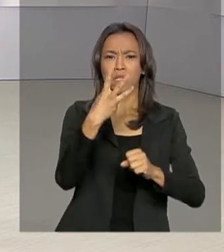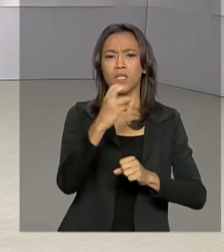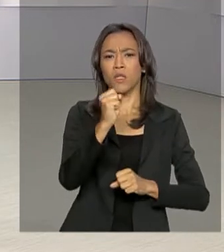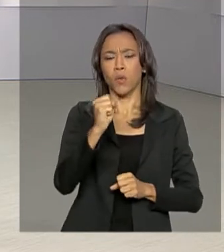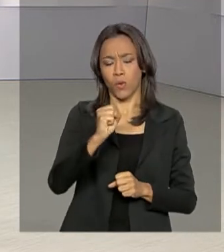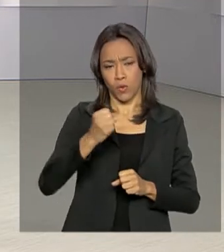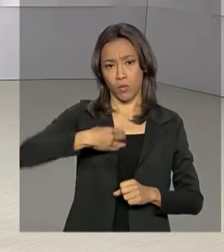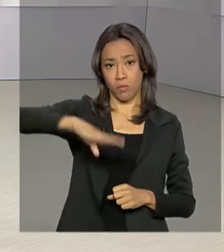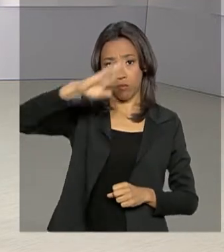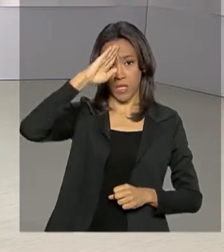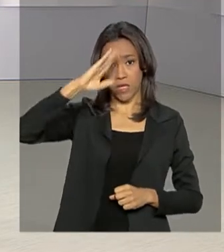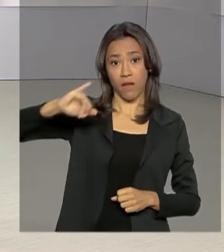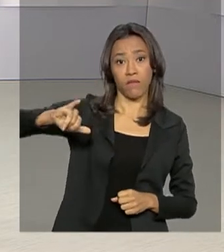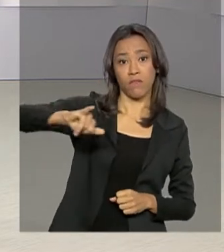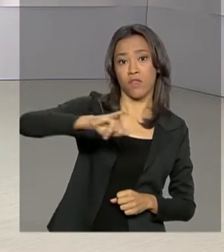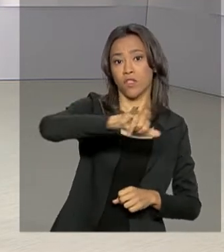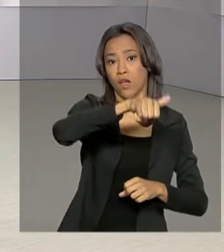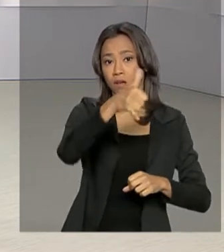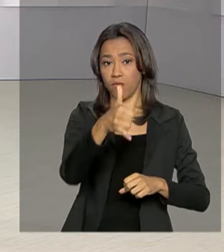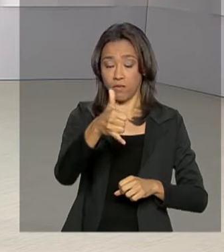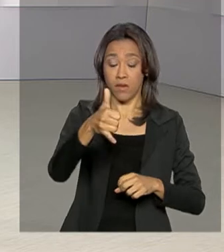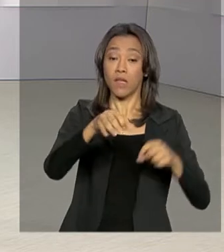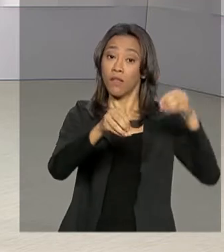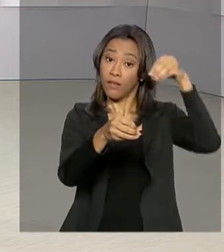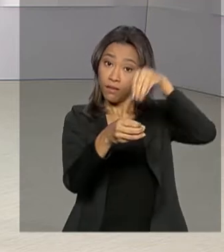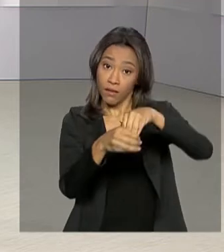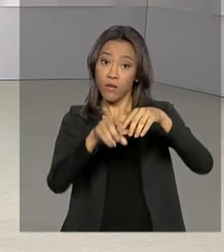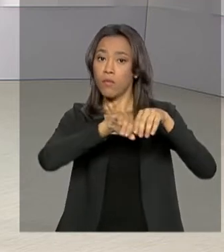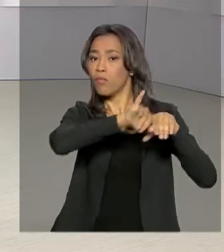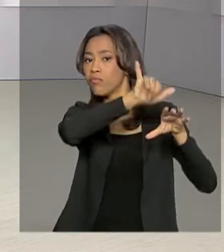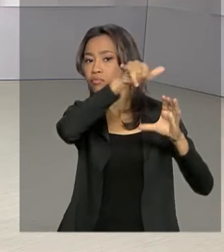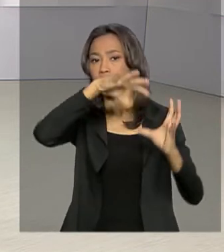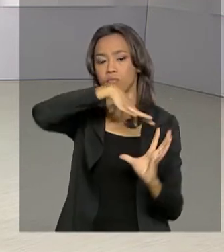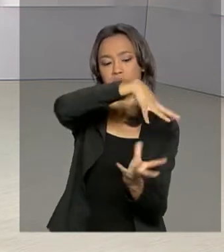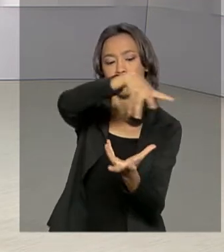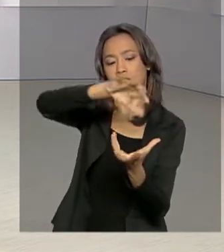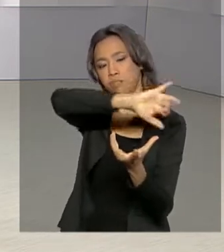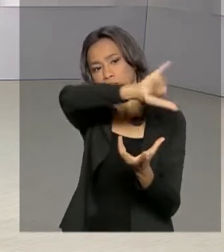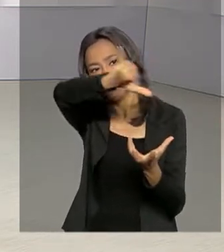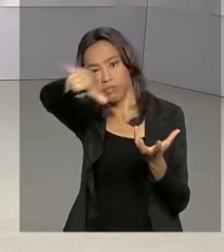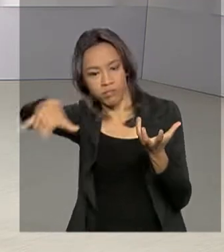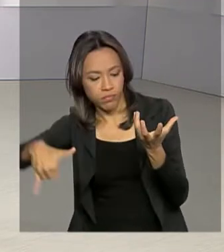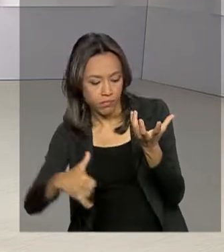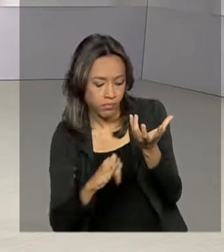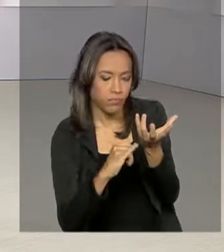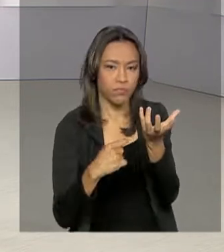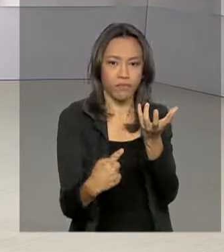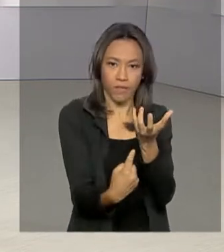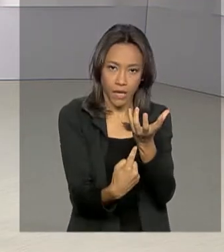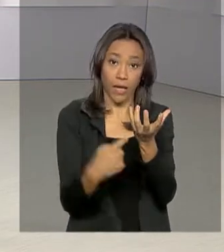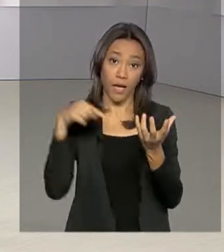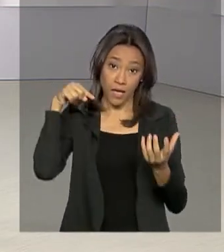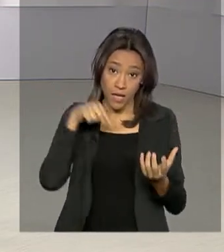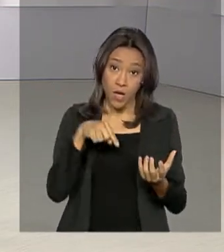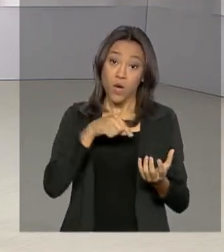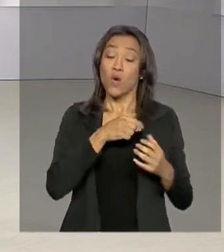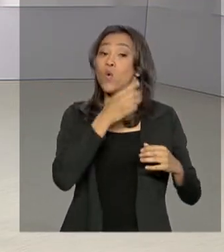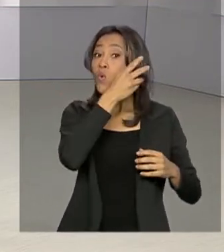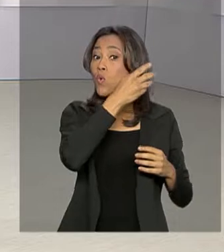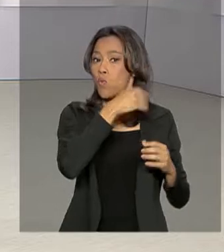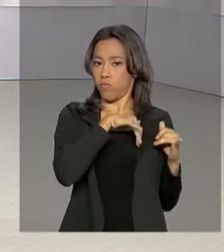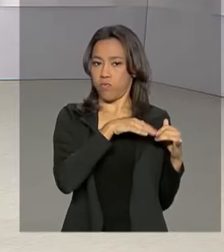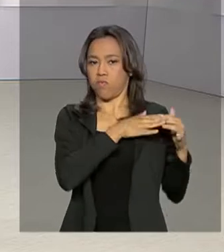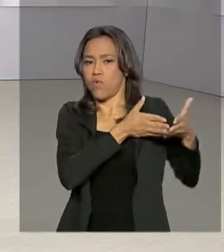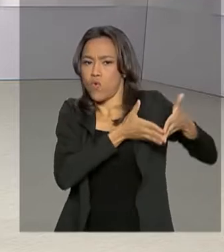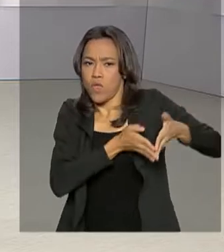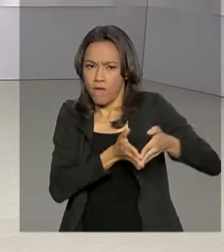viajavam na aeronave Hércules C-130 com destino à Antártica. O navio polar Almirante Maximiano, enviado pelo Brasil,